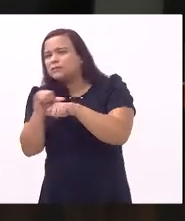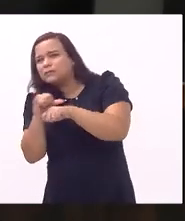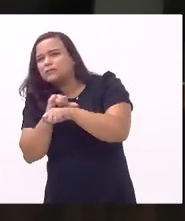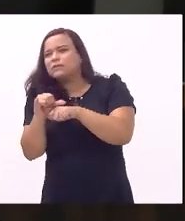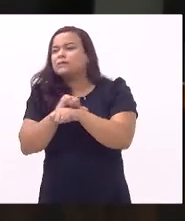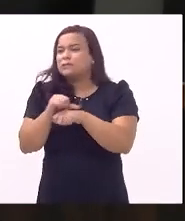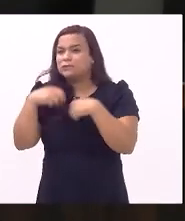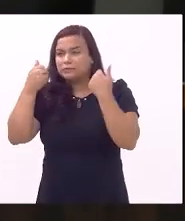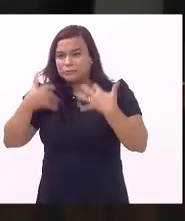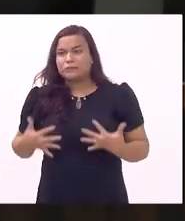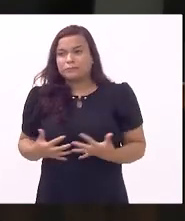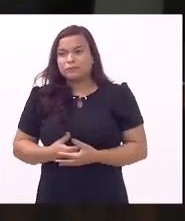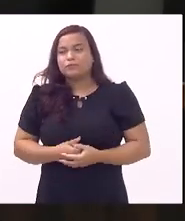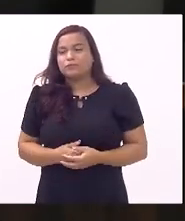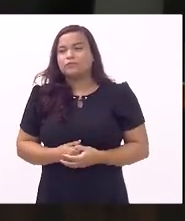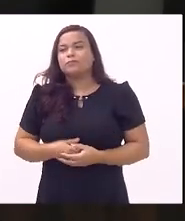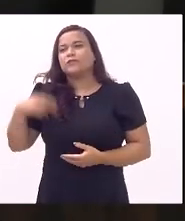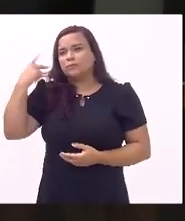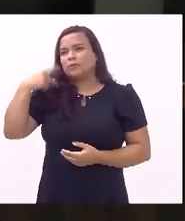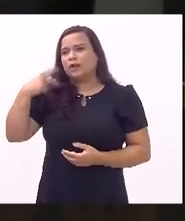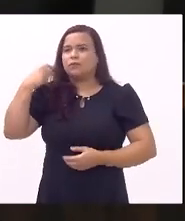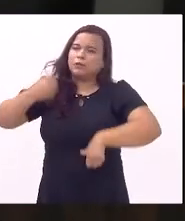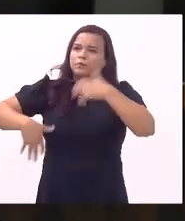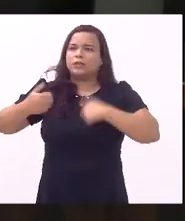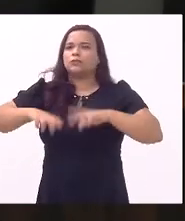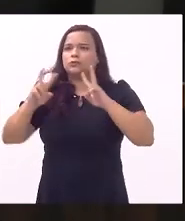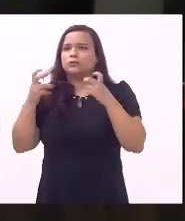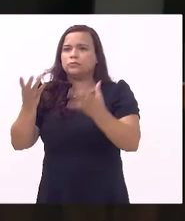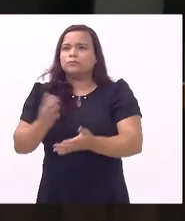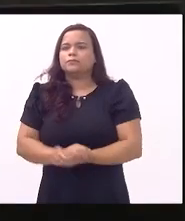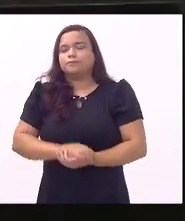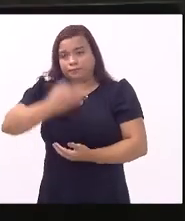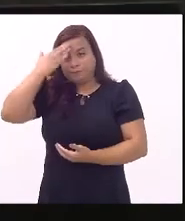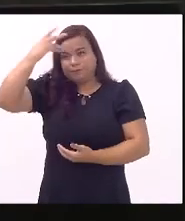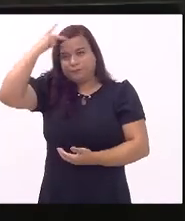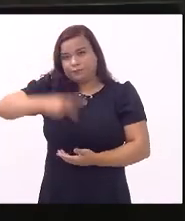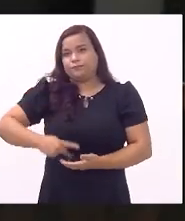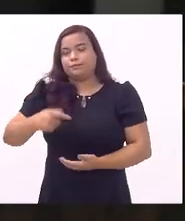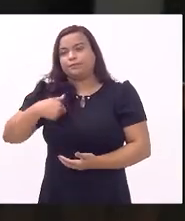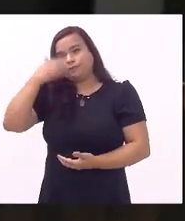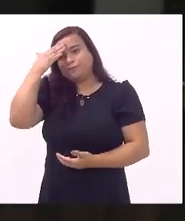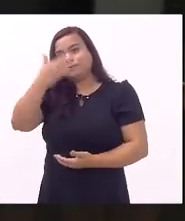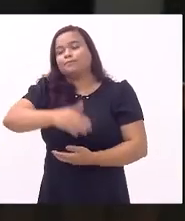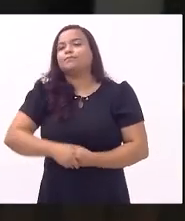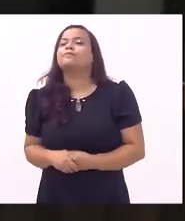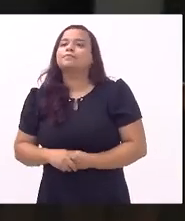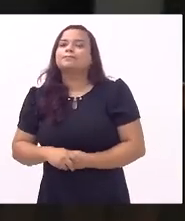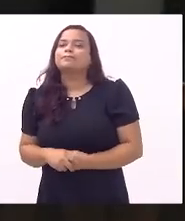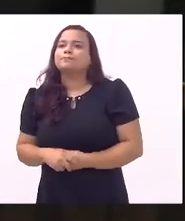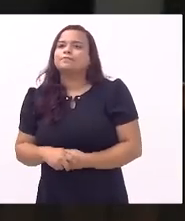infelicidade por parte do parlamentar que abordaram esse assunto eu que agradeço a oportunidade